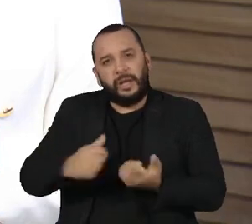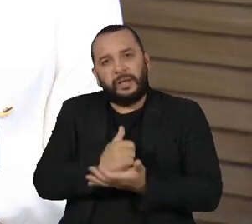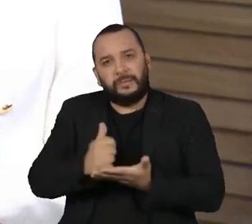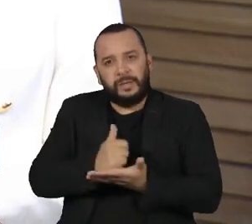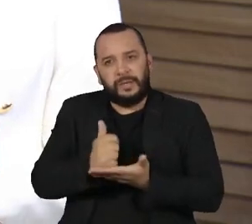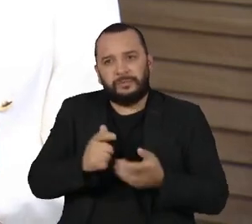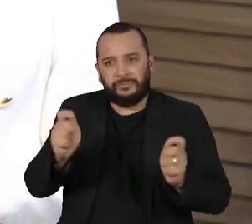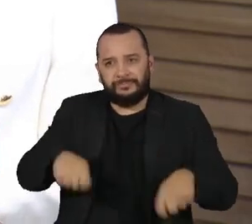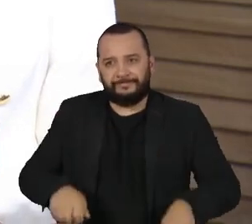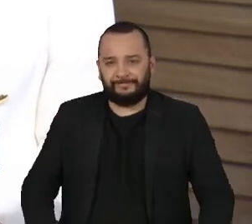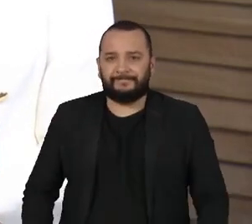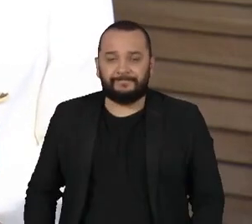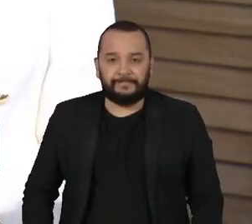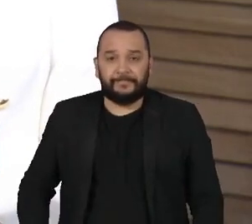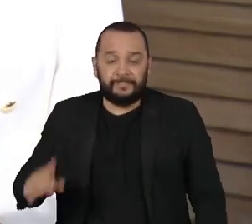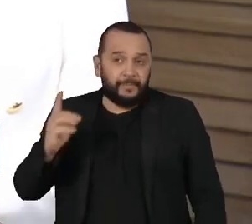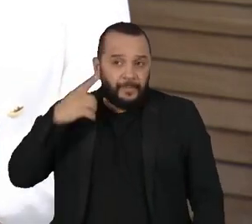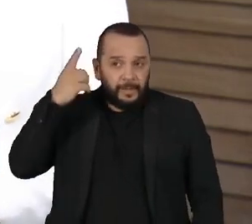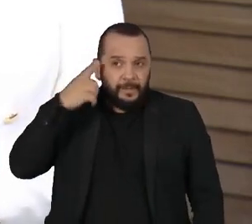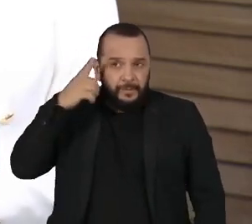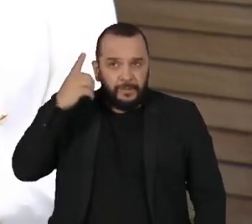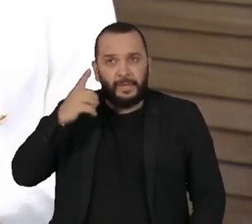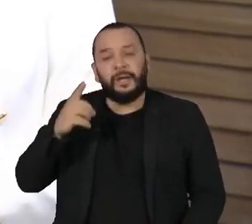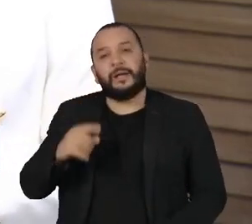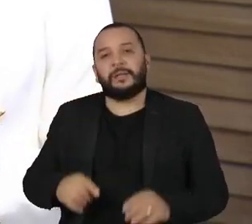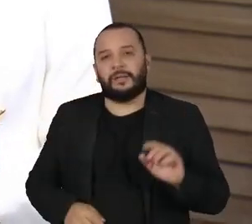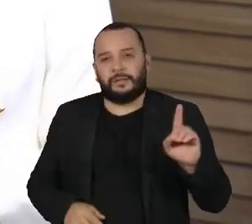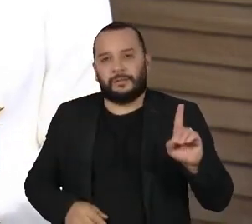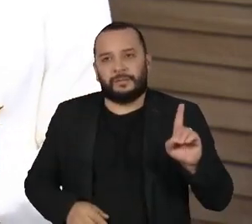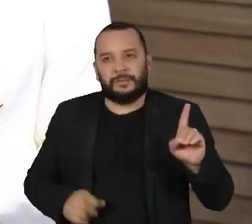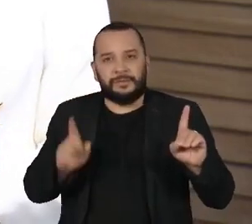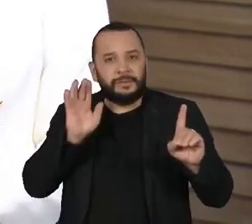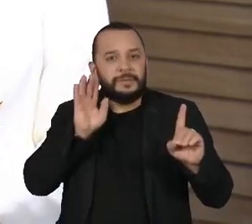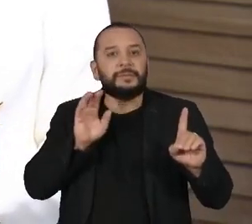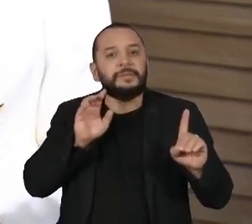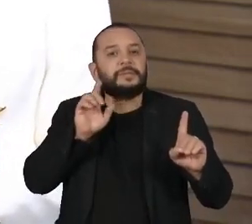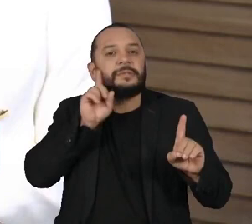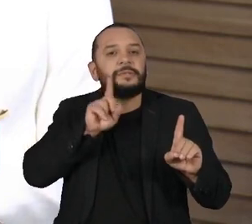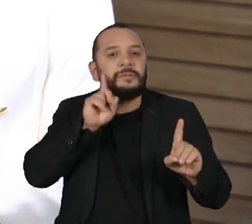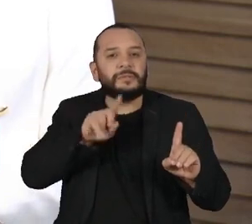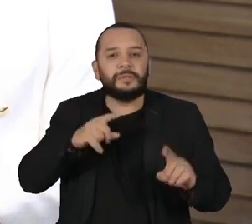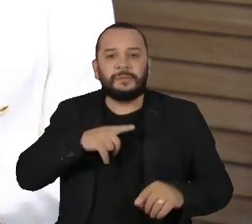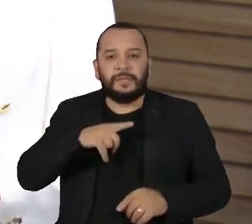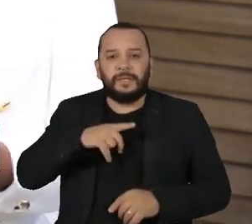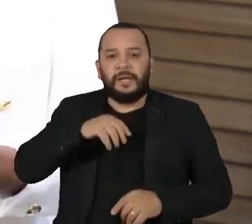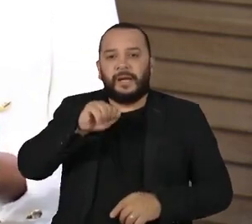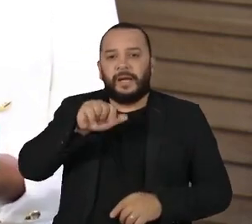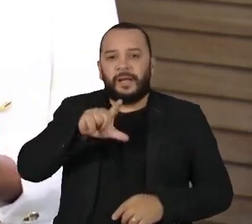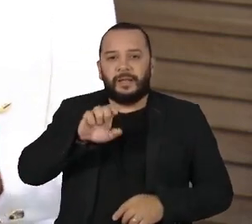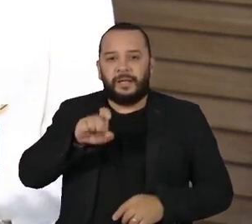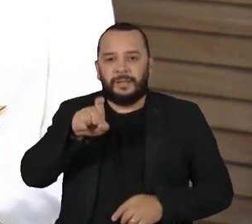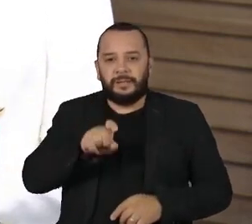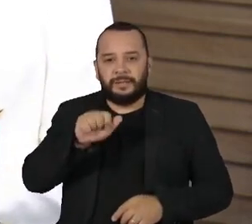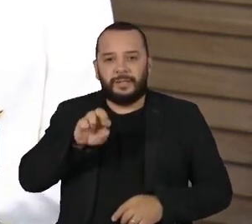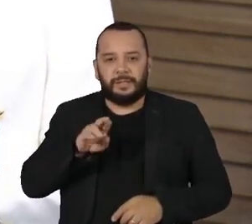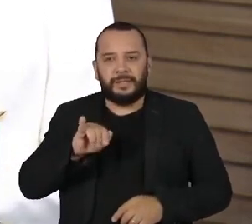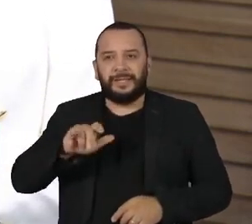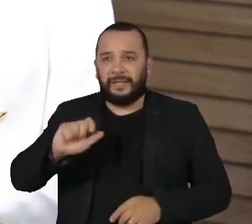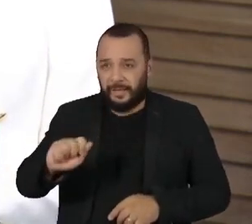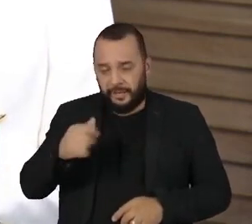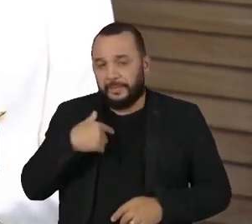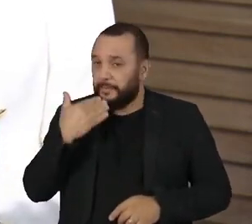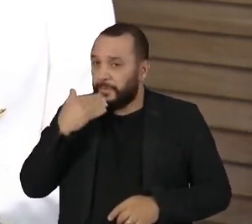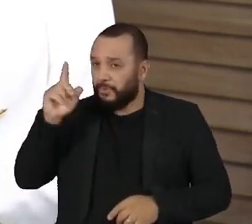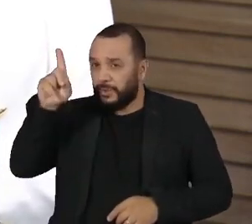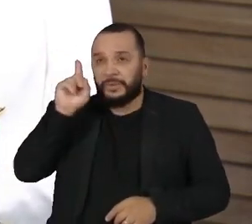A deputada democrata dos Estados Unidos, Alexandria Ocasio-Cortez, entrou com um pedido no Departamento de